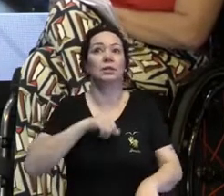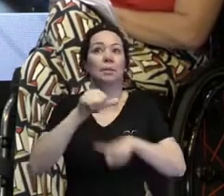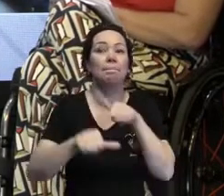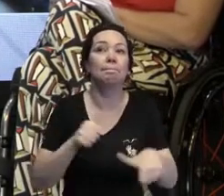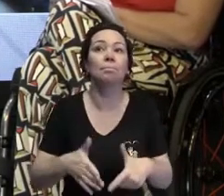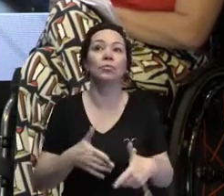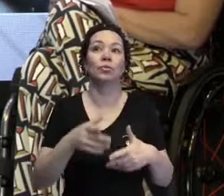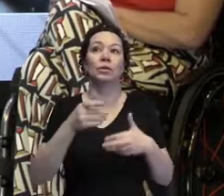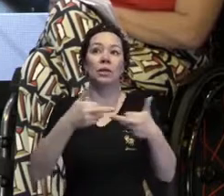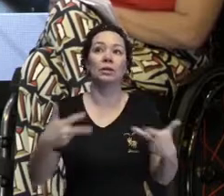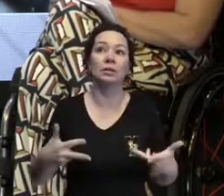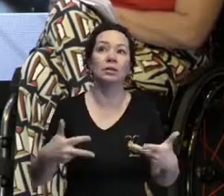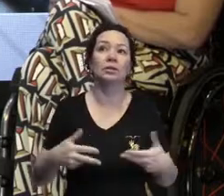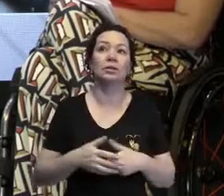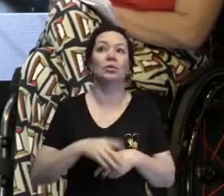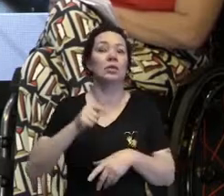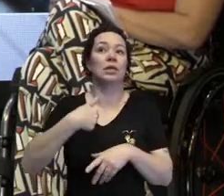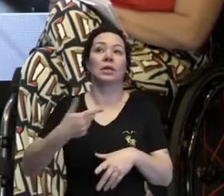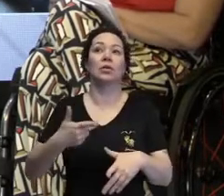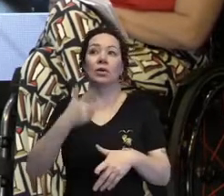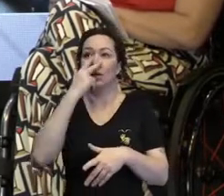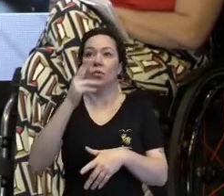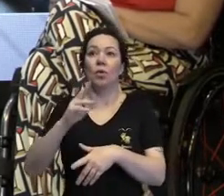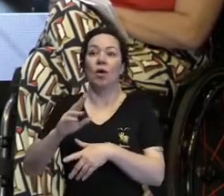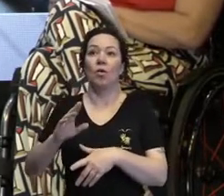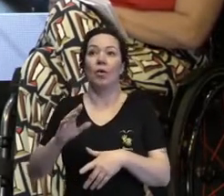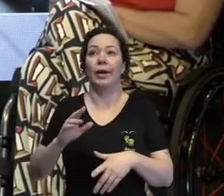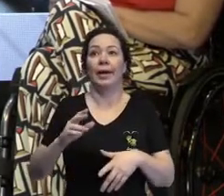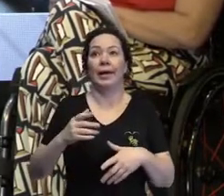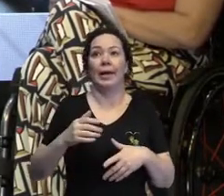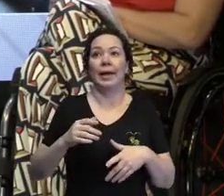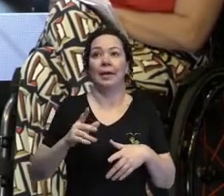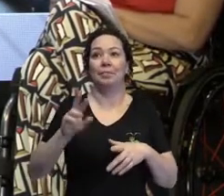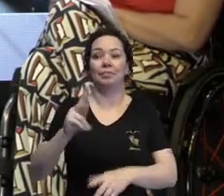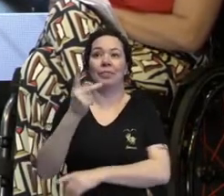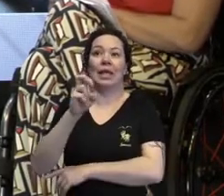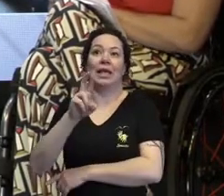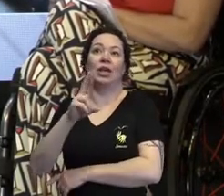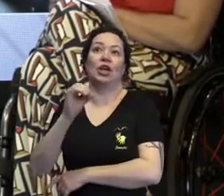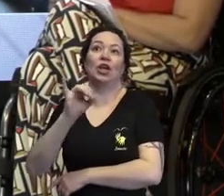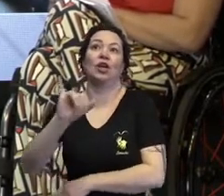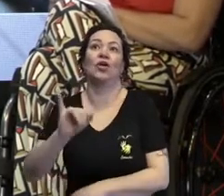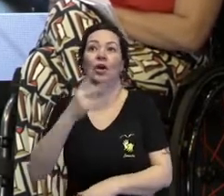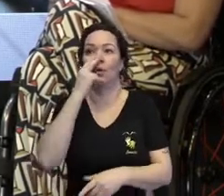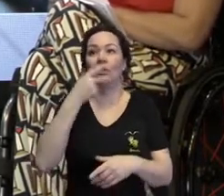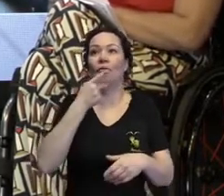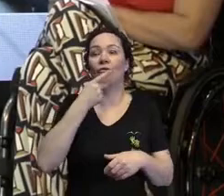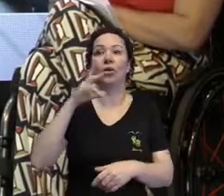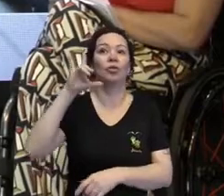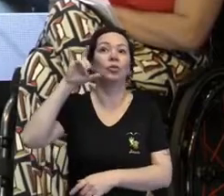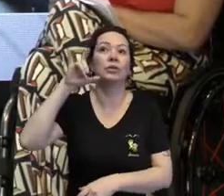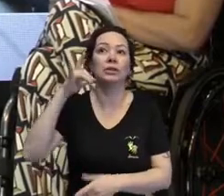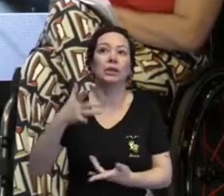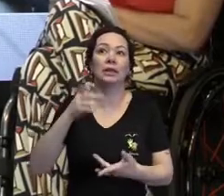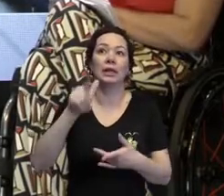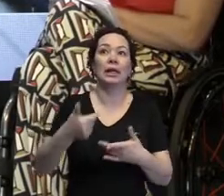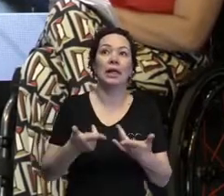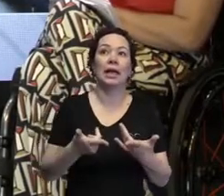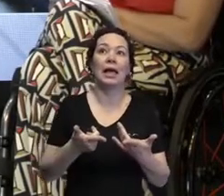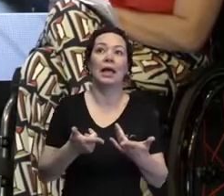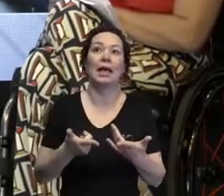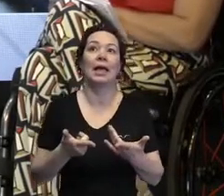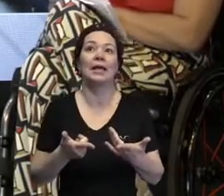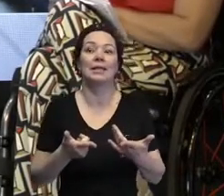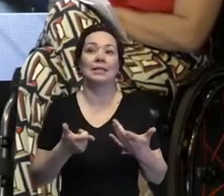ou uma super heroína porque corto uma cebola, como eu digo no meu Instagram. Ou seja, esta polarização